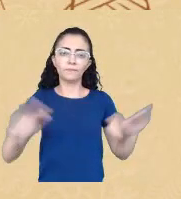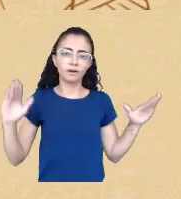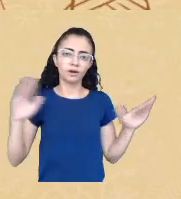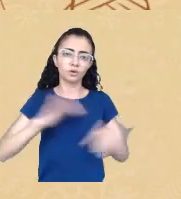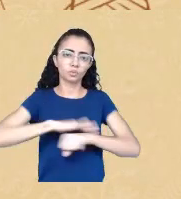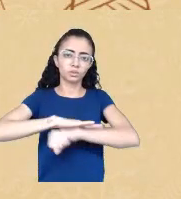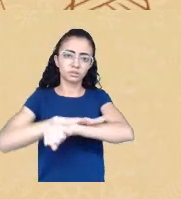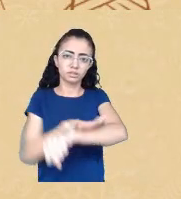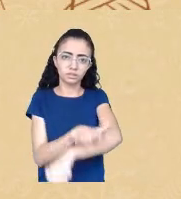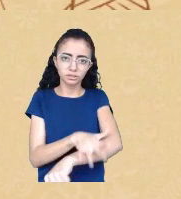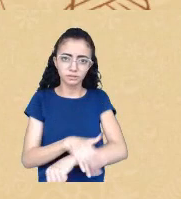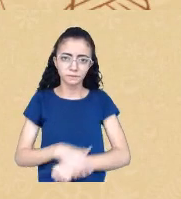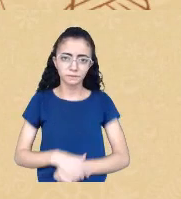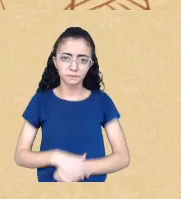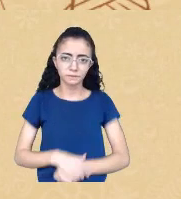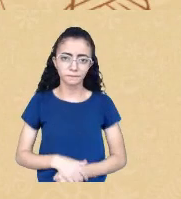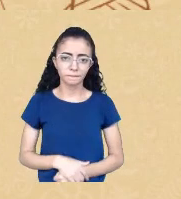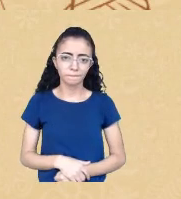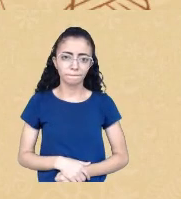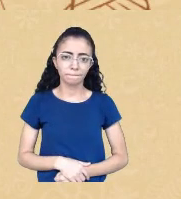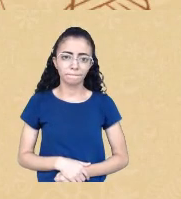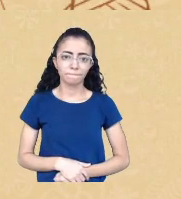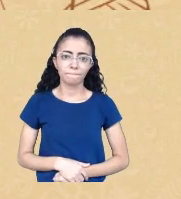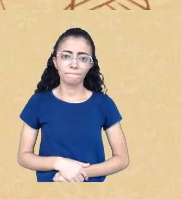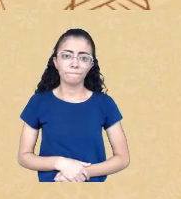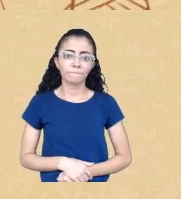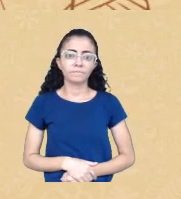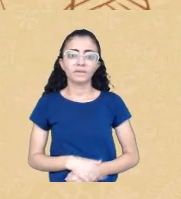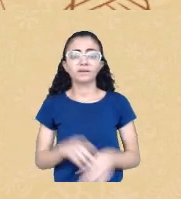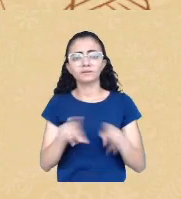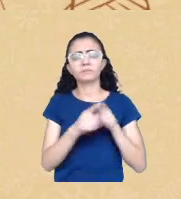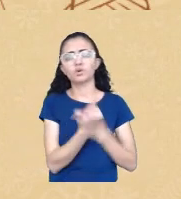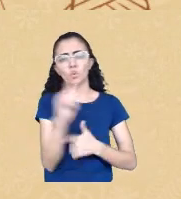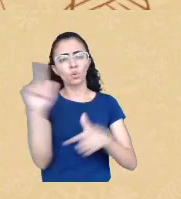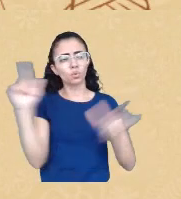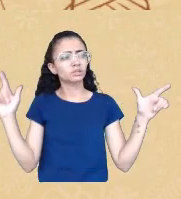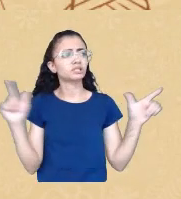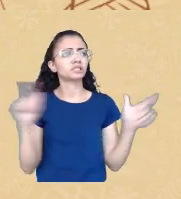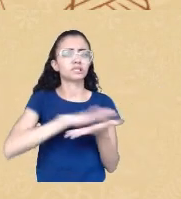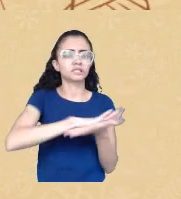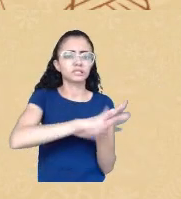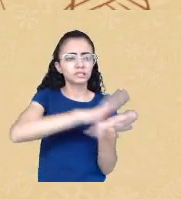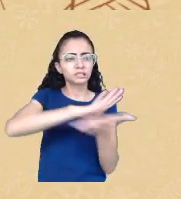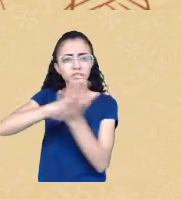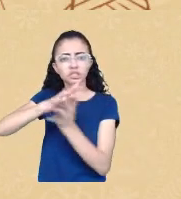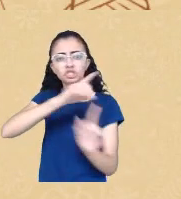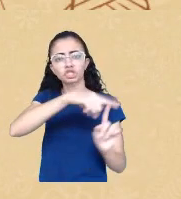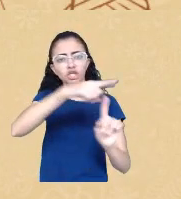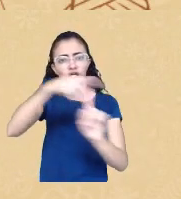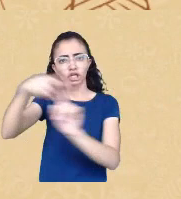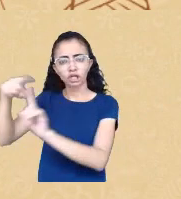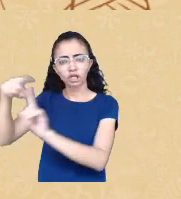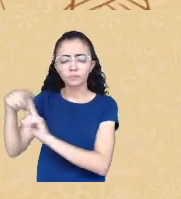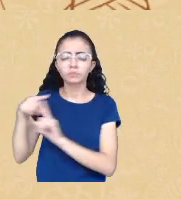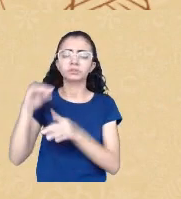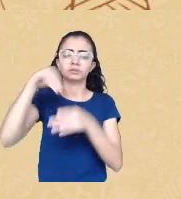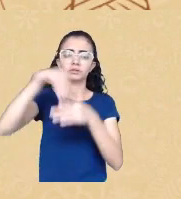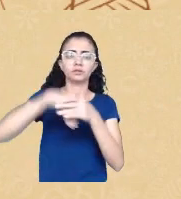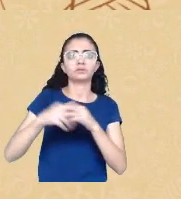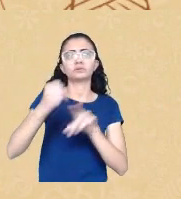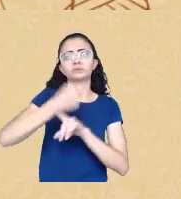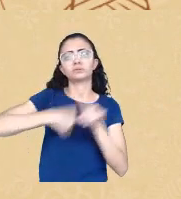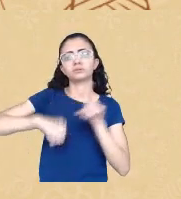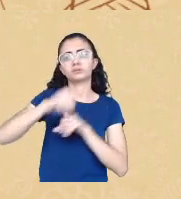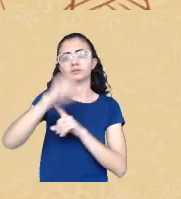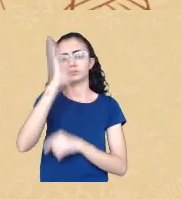mazelas da sociedade brasileira como o sexismo o machismo a LGBTfobia eu me lembro